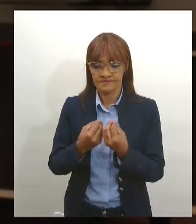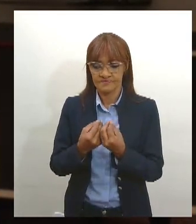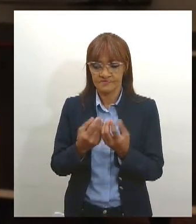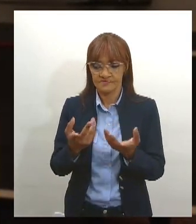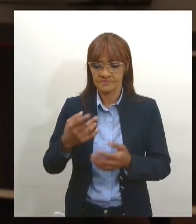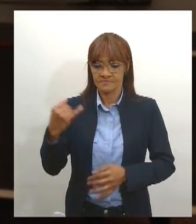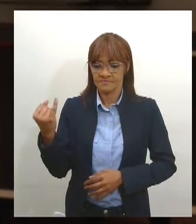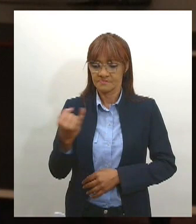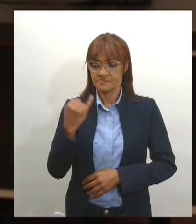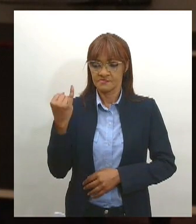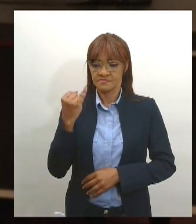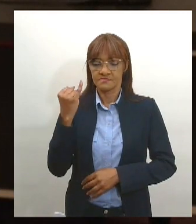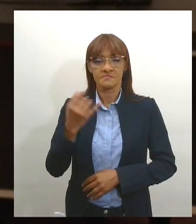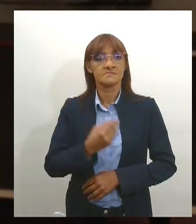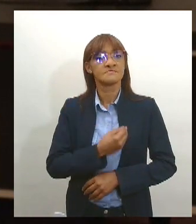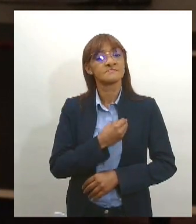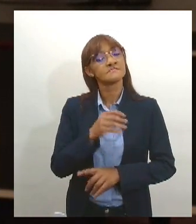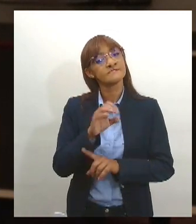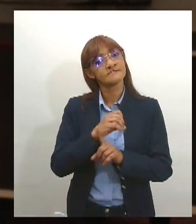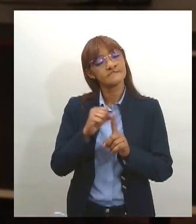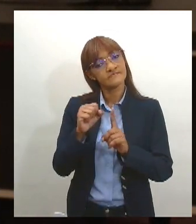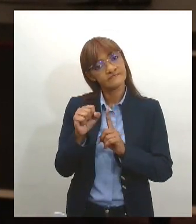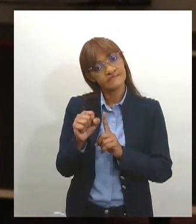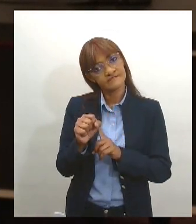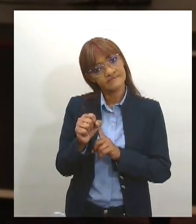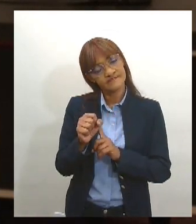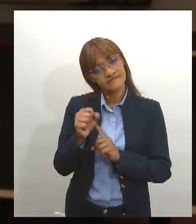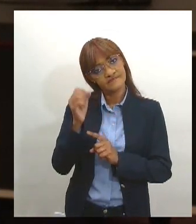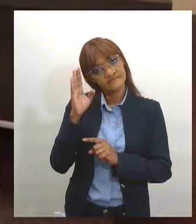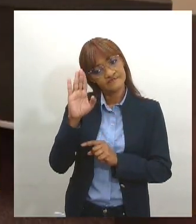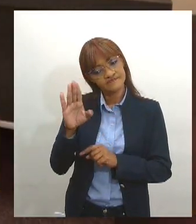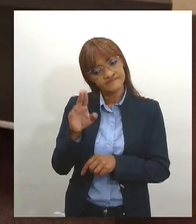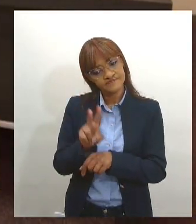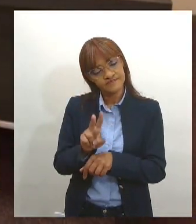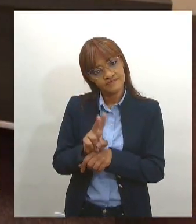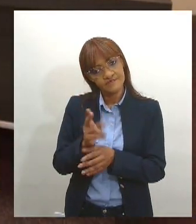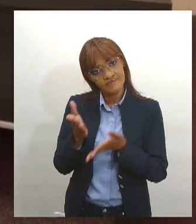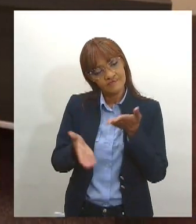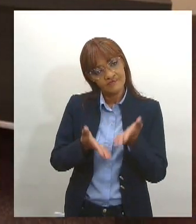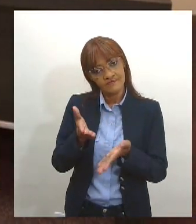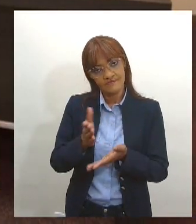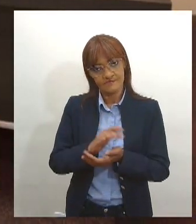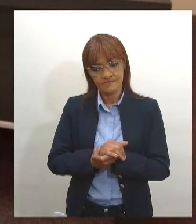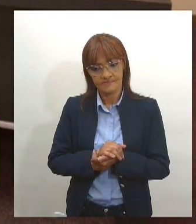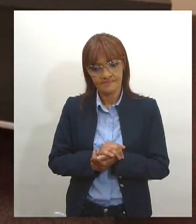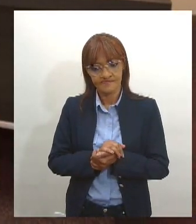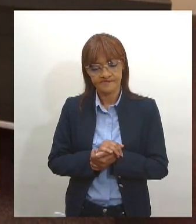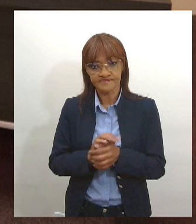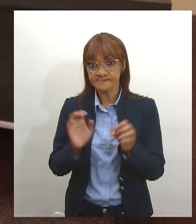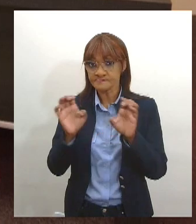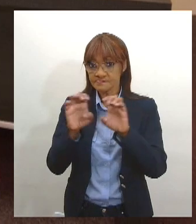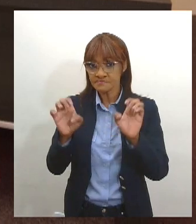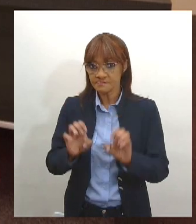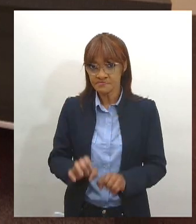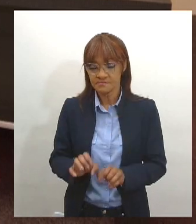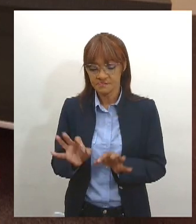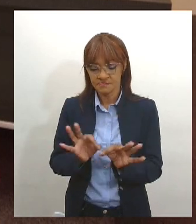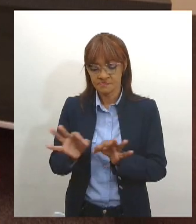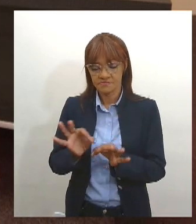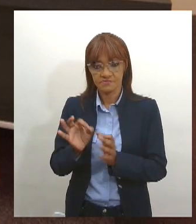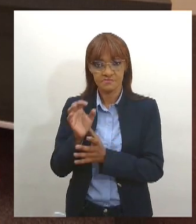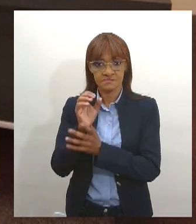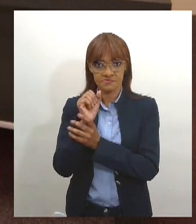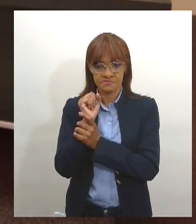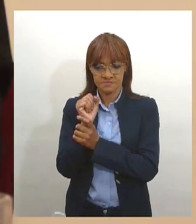sociedade, principalmente no acolhimento, no tratamento de crianças e adolescentes. Toda estrutura da eleição está sendo garantida pela Secretaria de Assistência